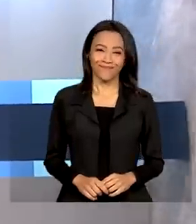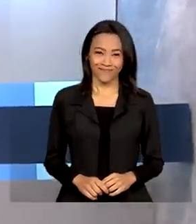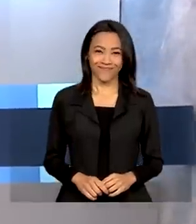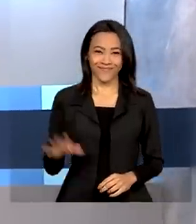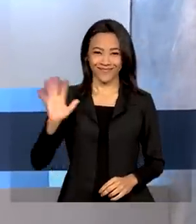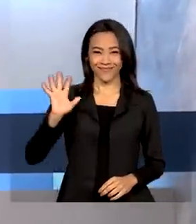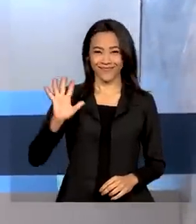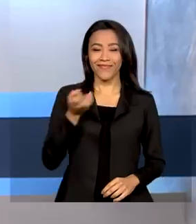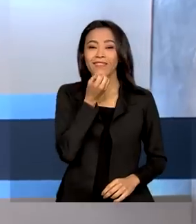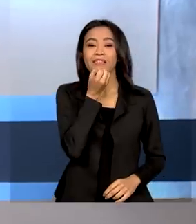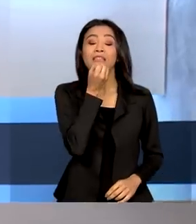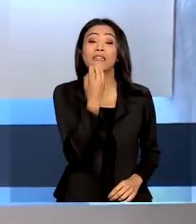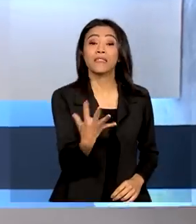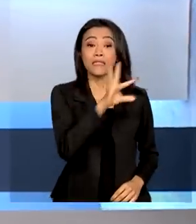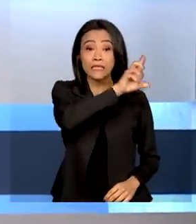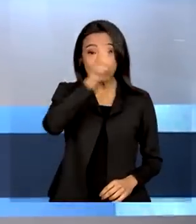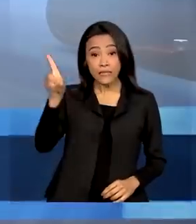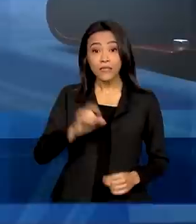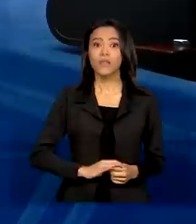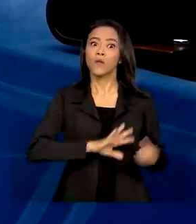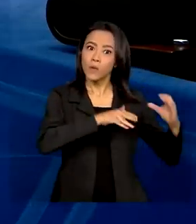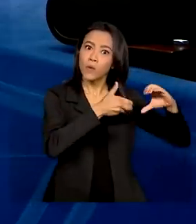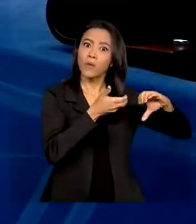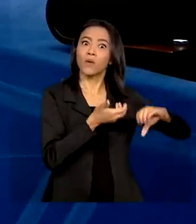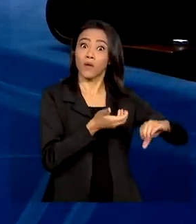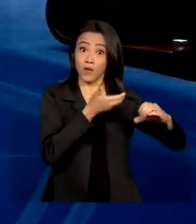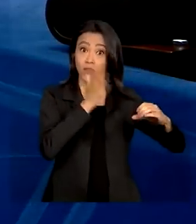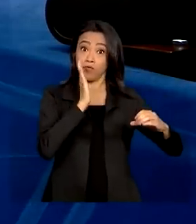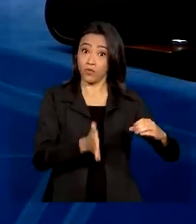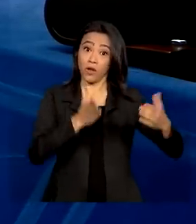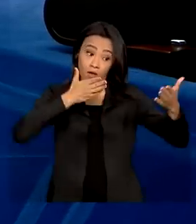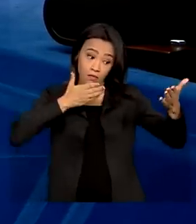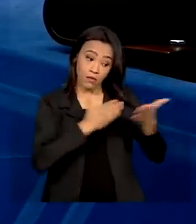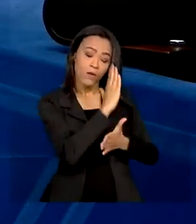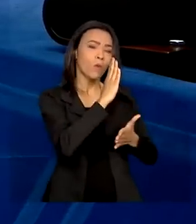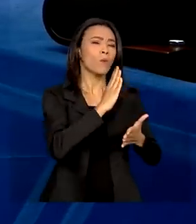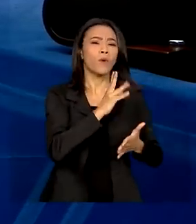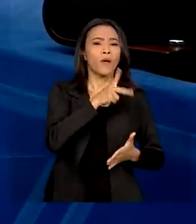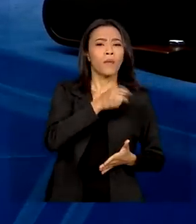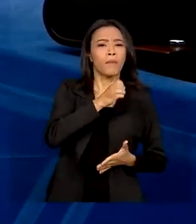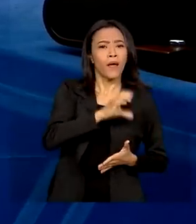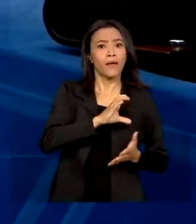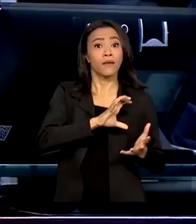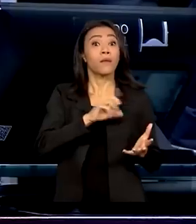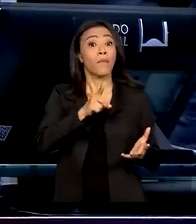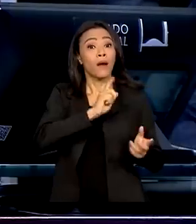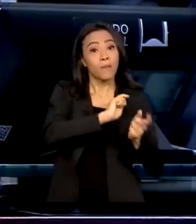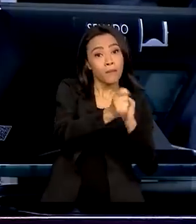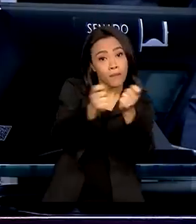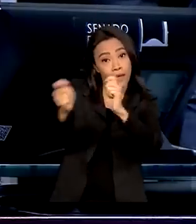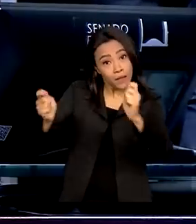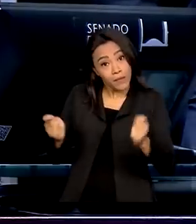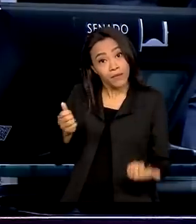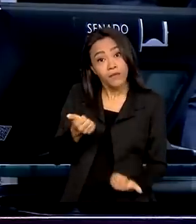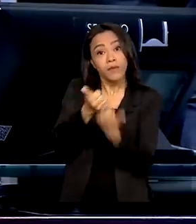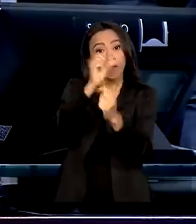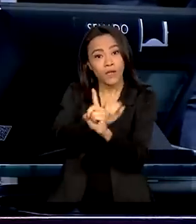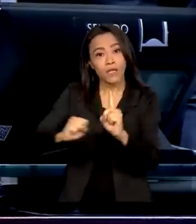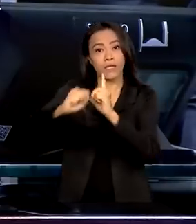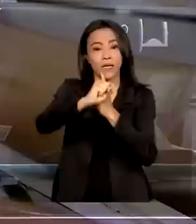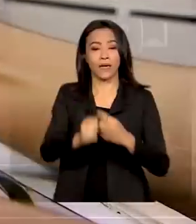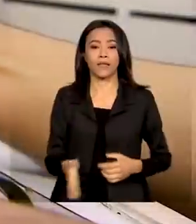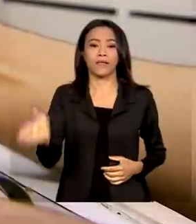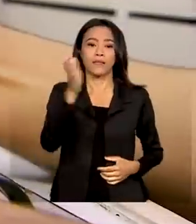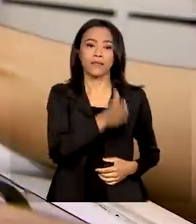Olá, bom dia. Congresso promulga a PEC da transição para pagamento de benefícios sociais. A